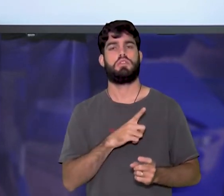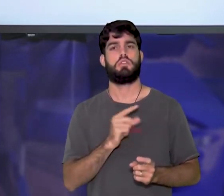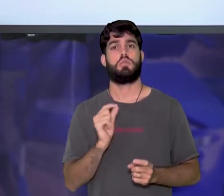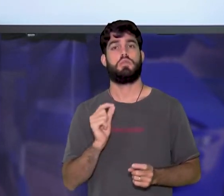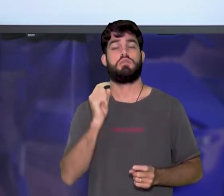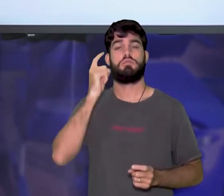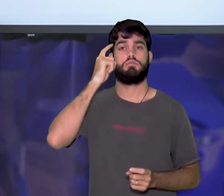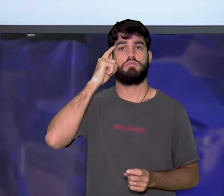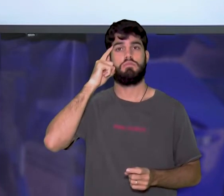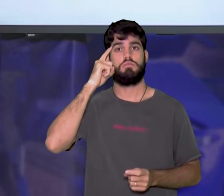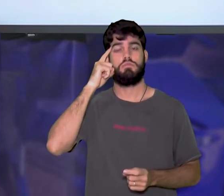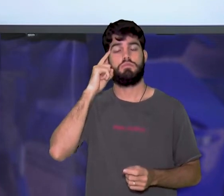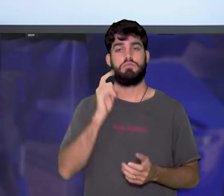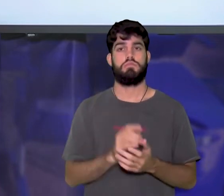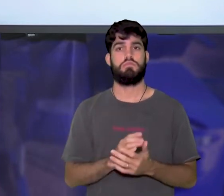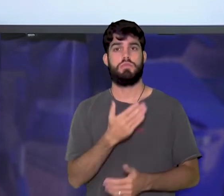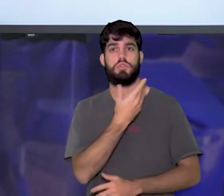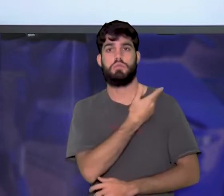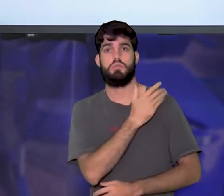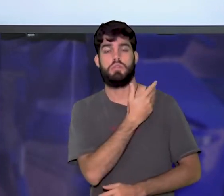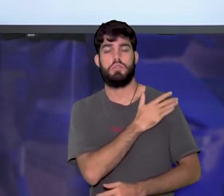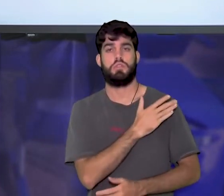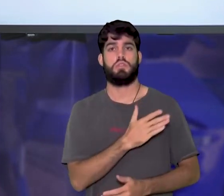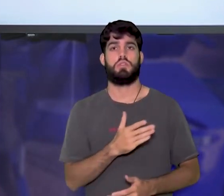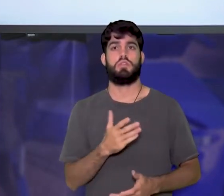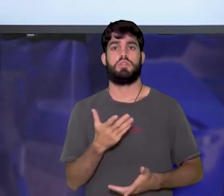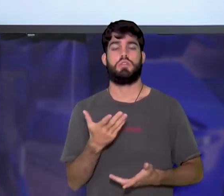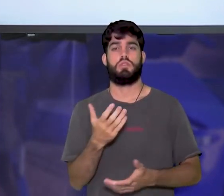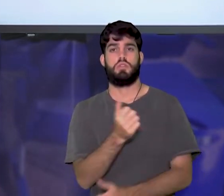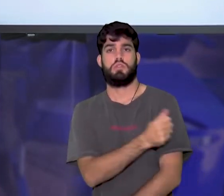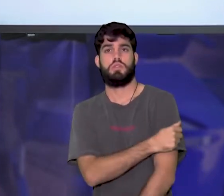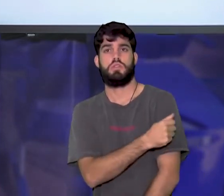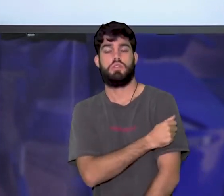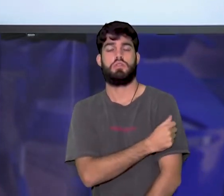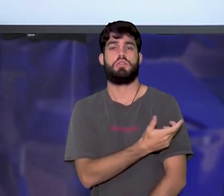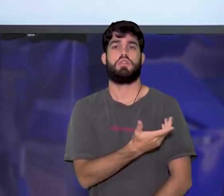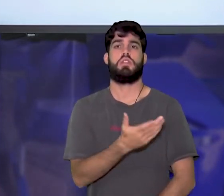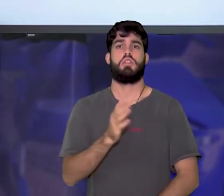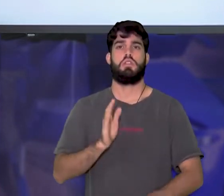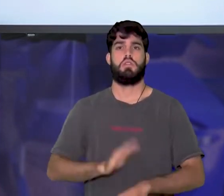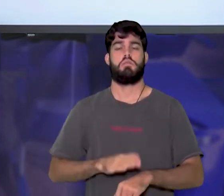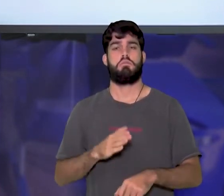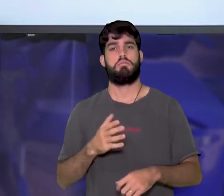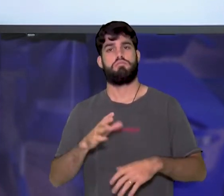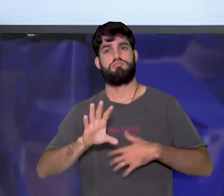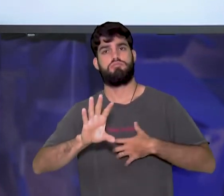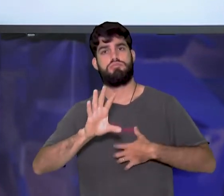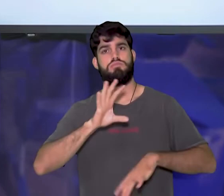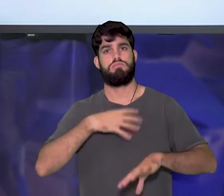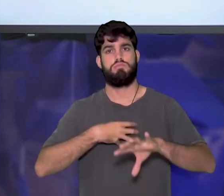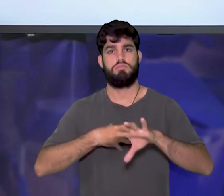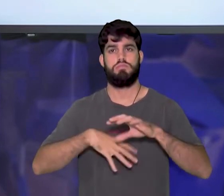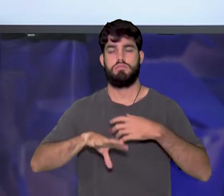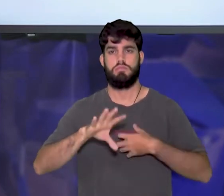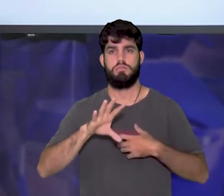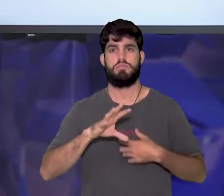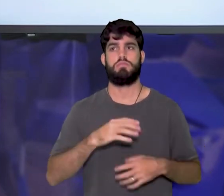pensam do preconceito dos alunos serem mais empáticos uns com os outros?